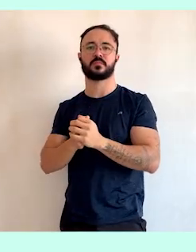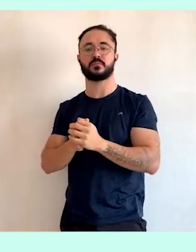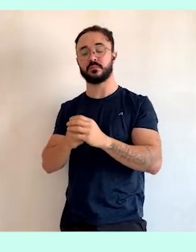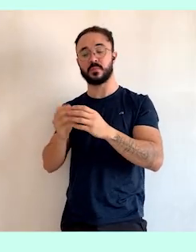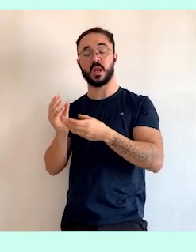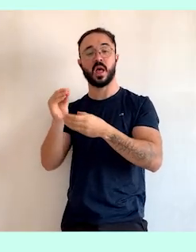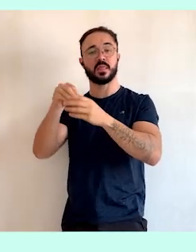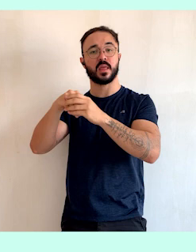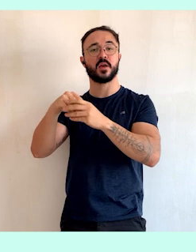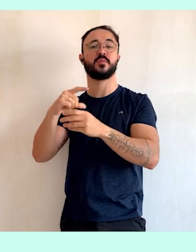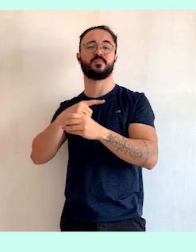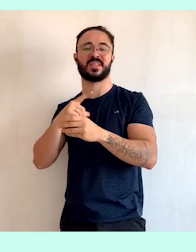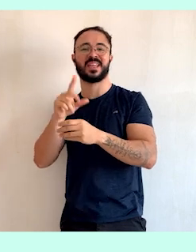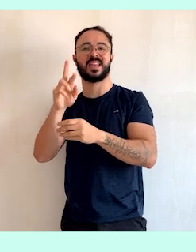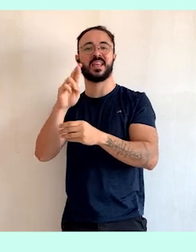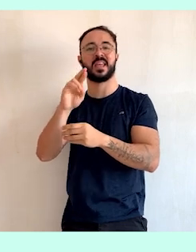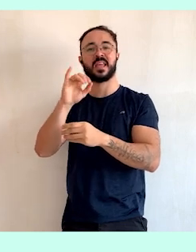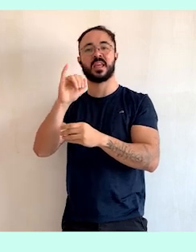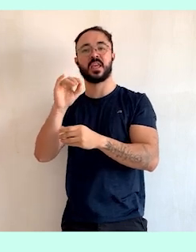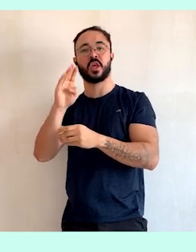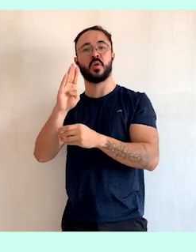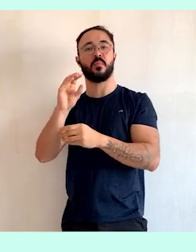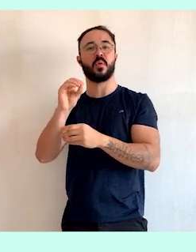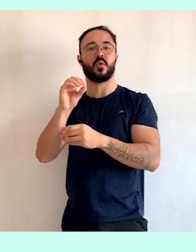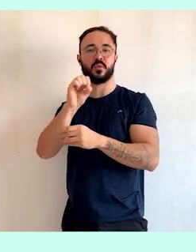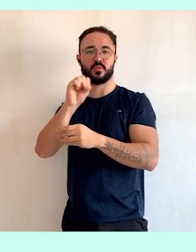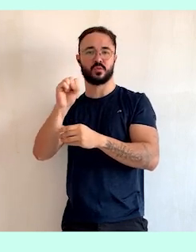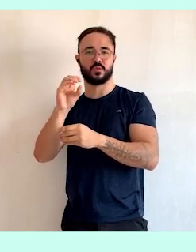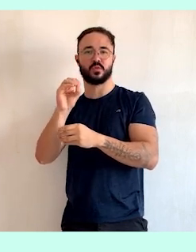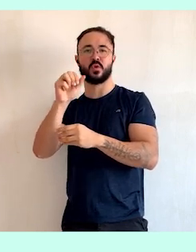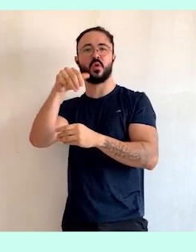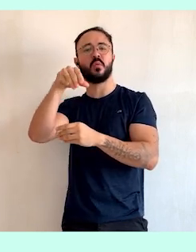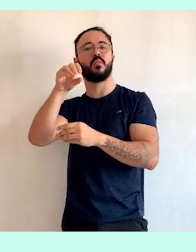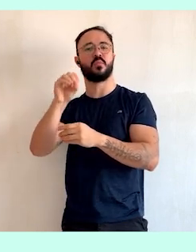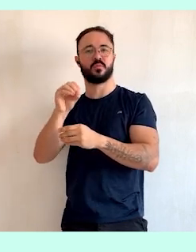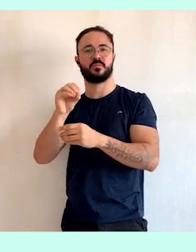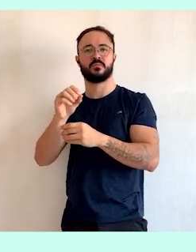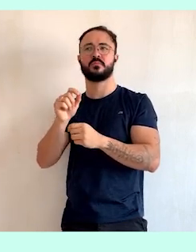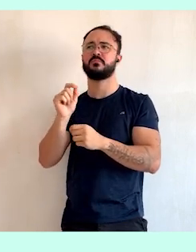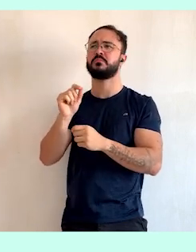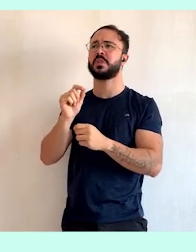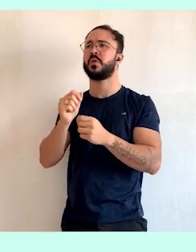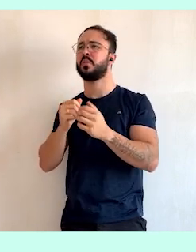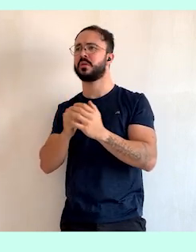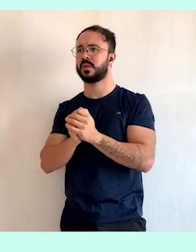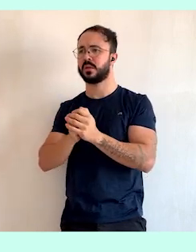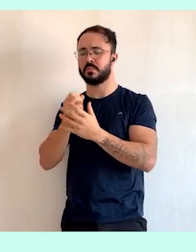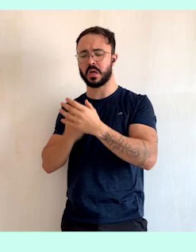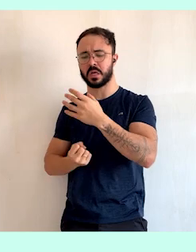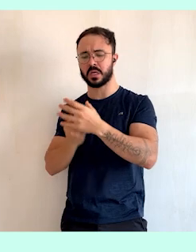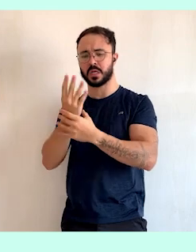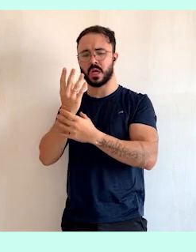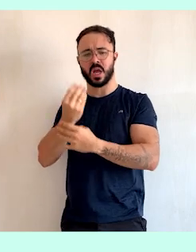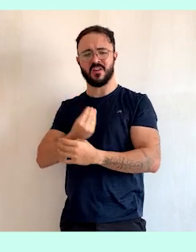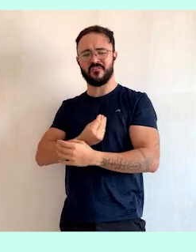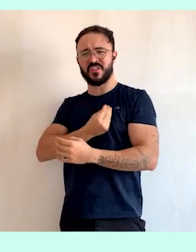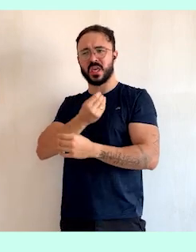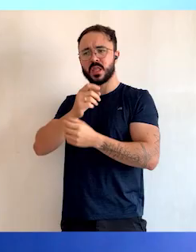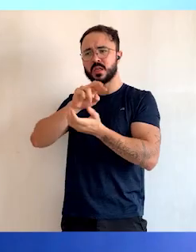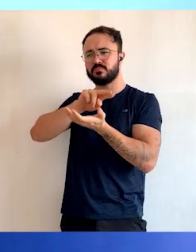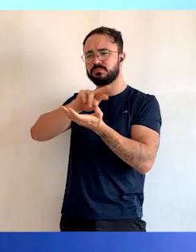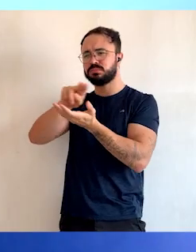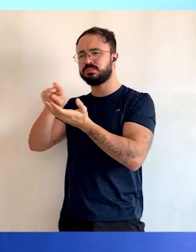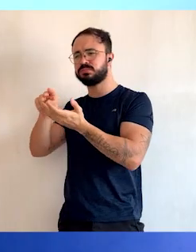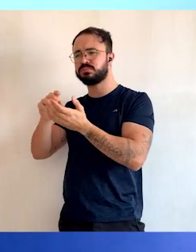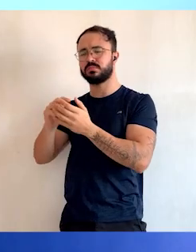que são essenciais para a produção de compostos vitais, que são as proteínas,